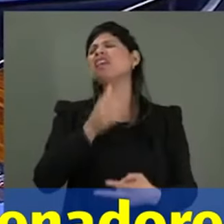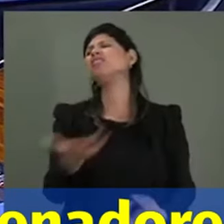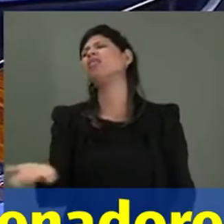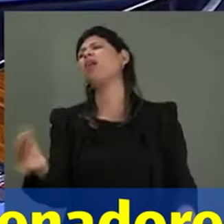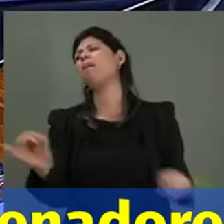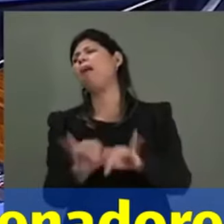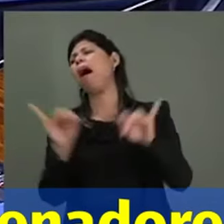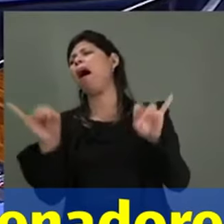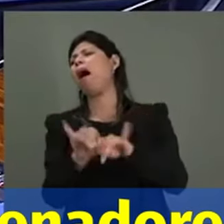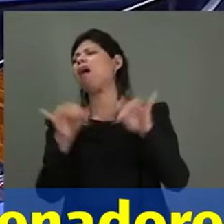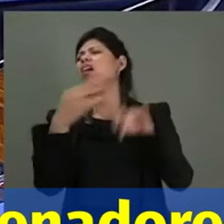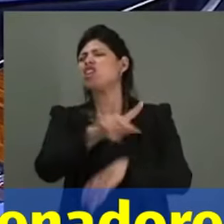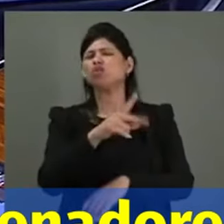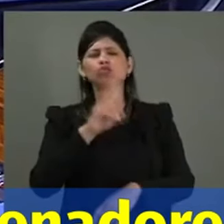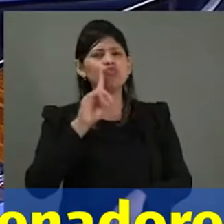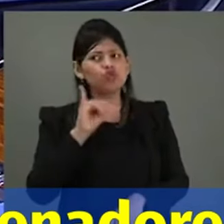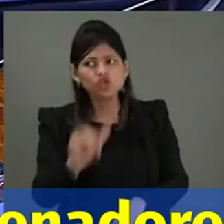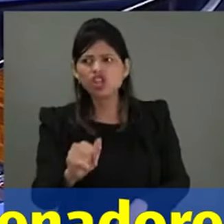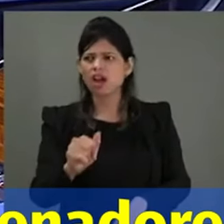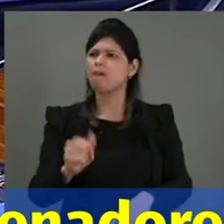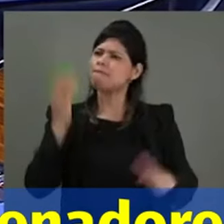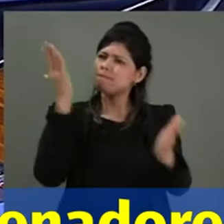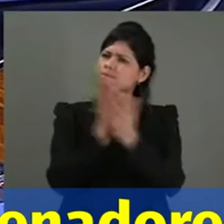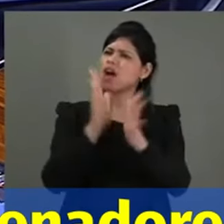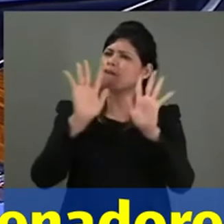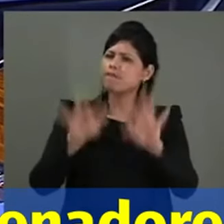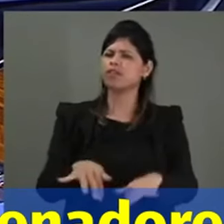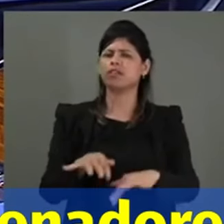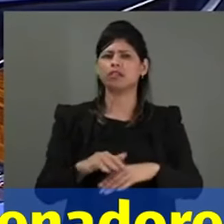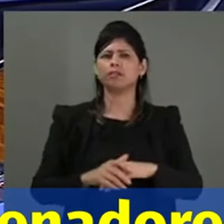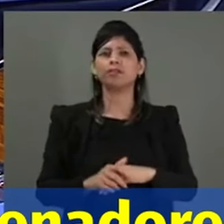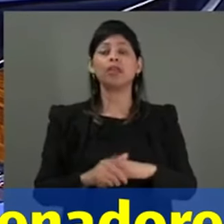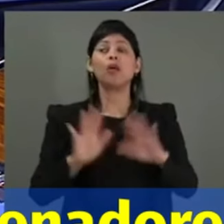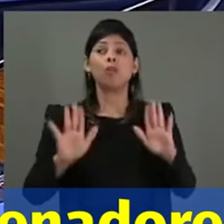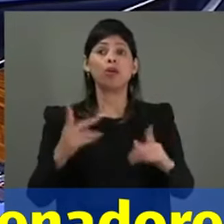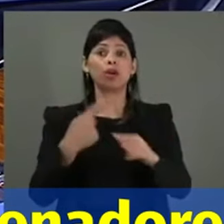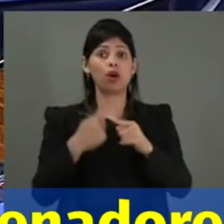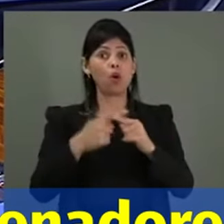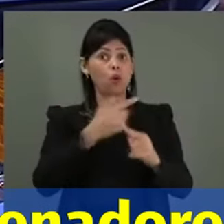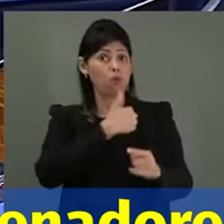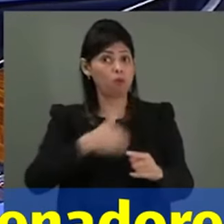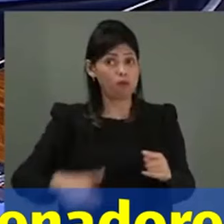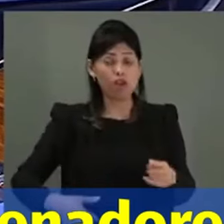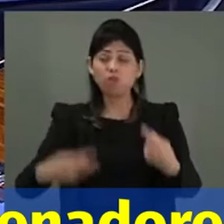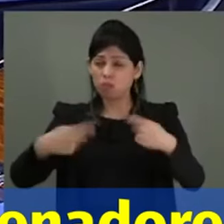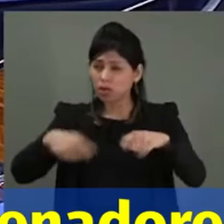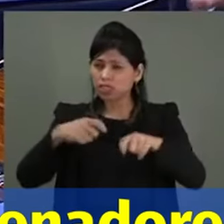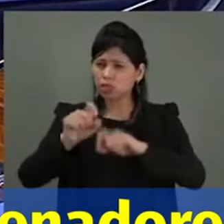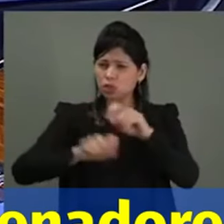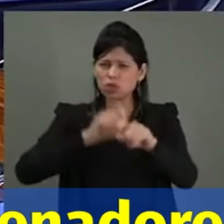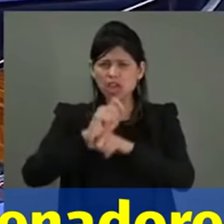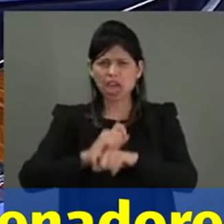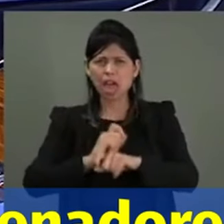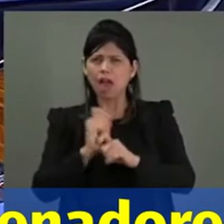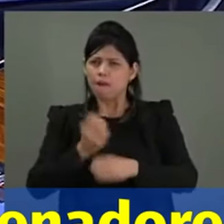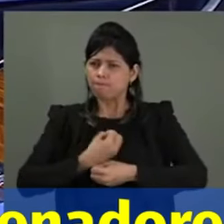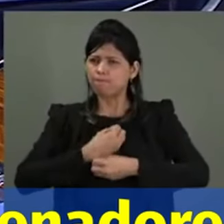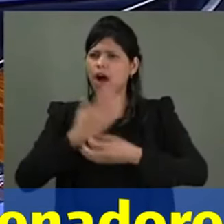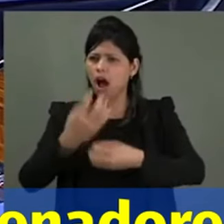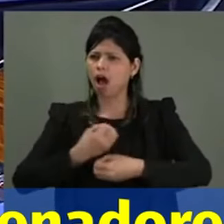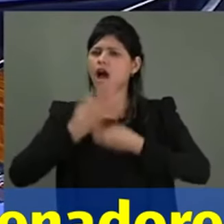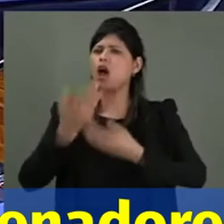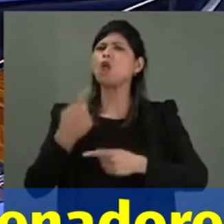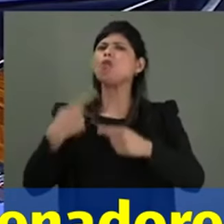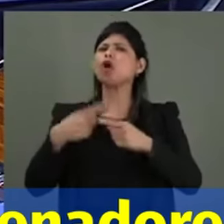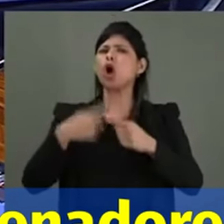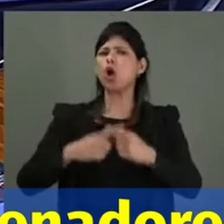dia isso vai acabar. Então, esses governadores que reagiram a essa sanha comunista desse governo,